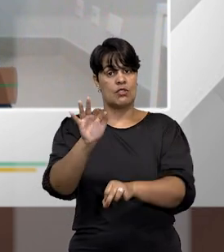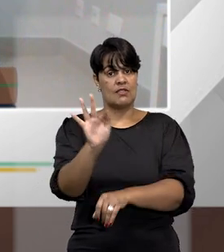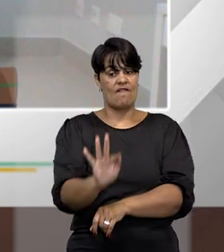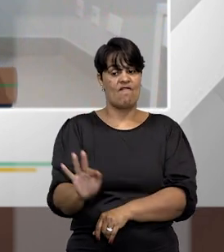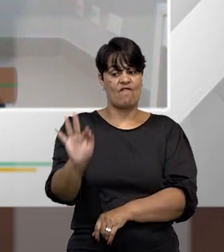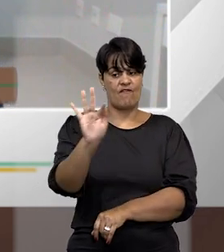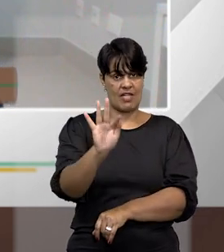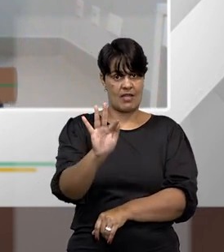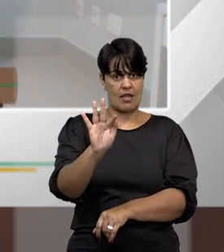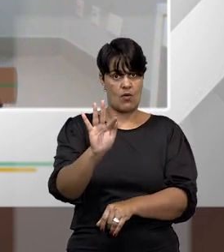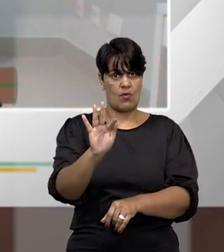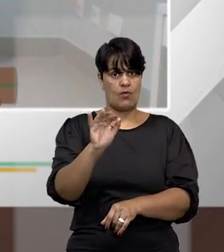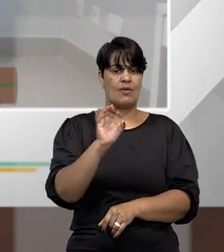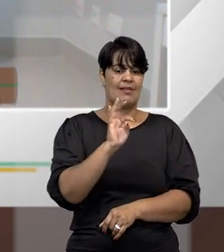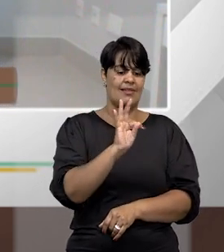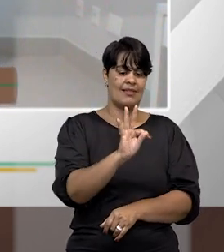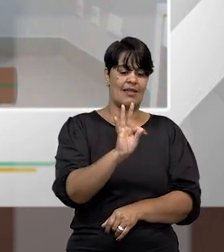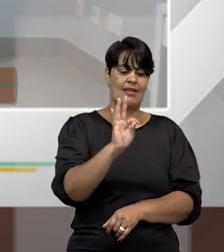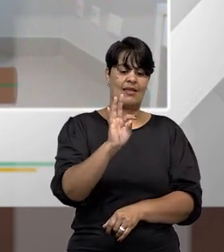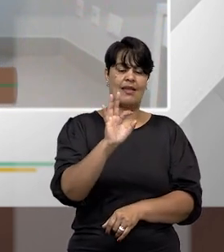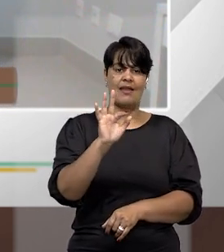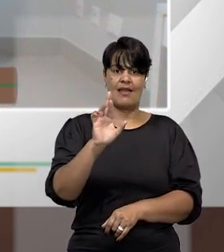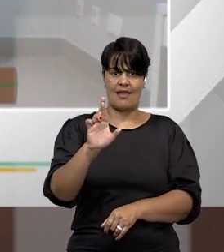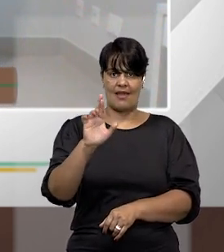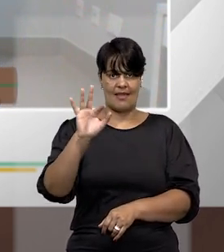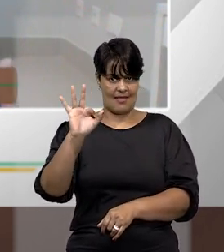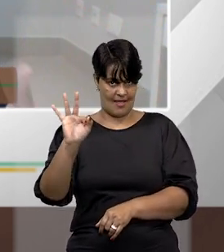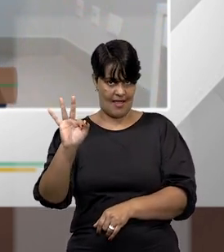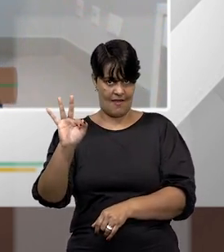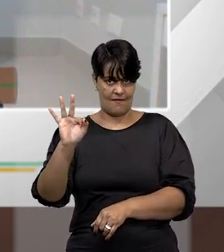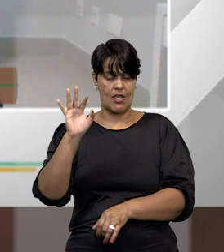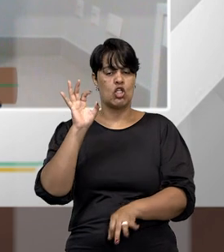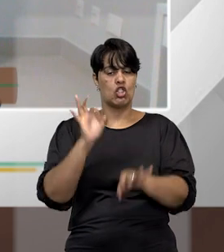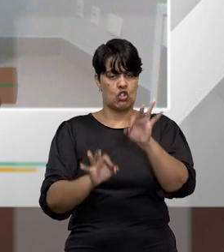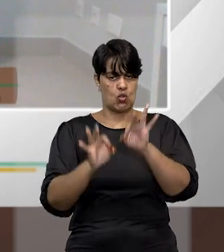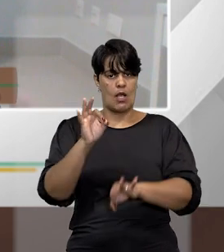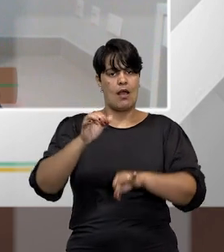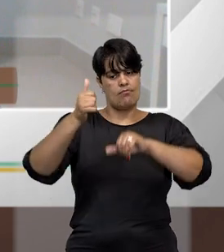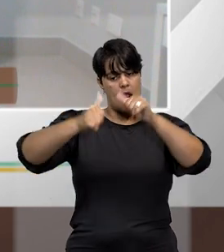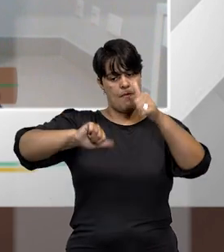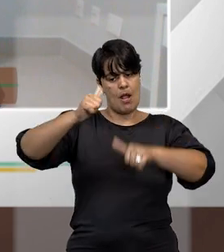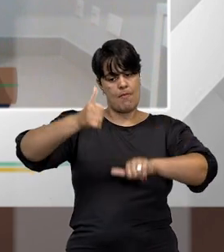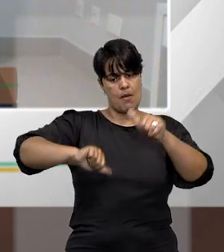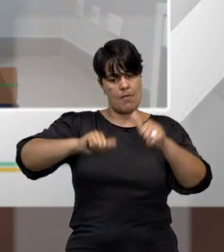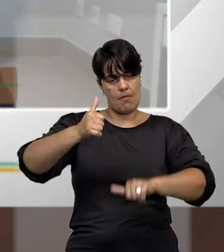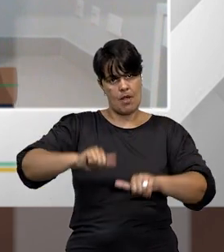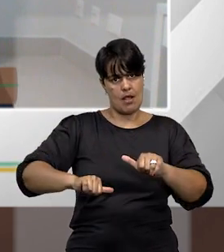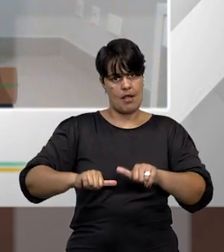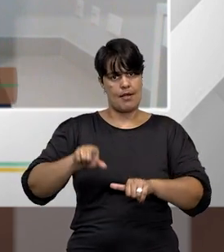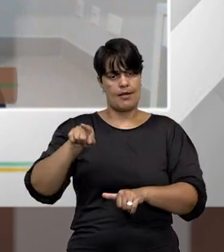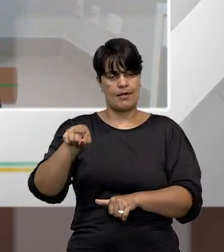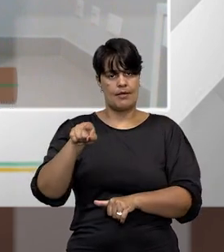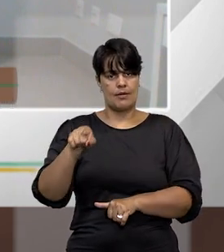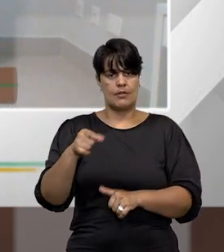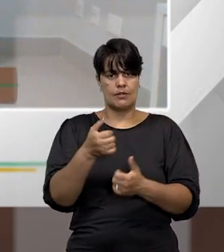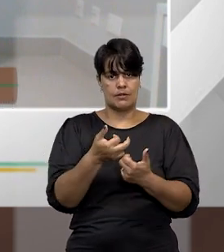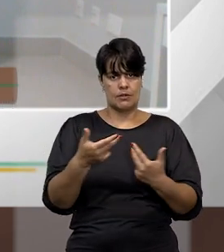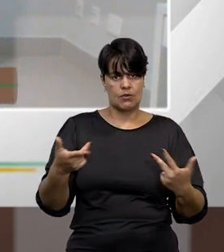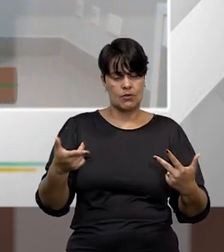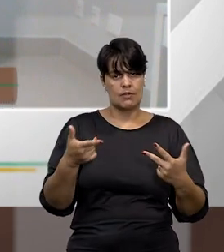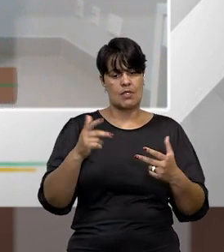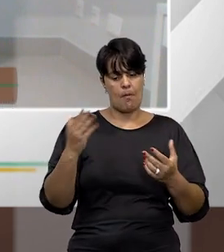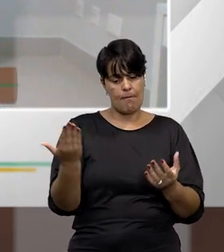julgarem atos contra um um juiz federal em processos envolvendo crimes contra o Estado